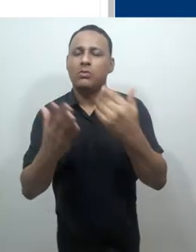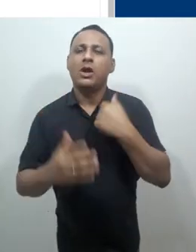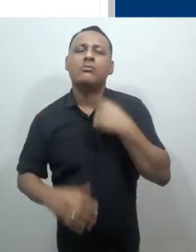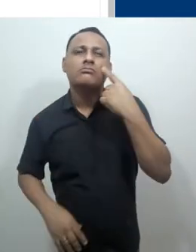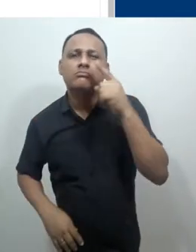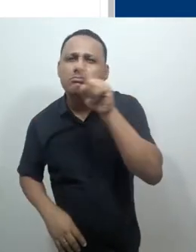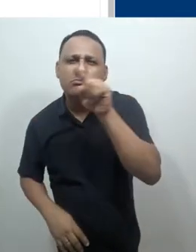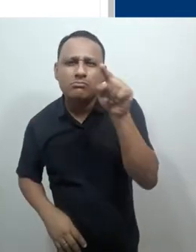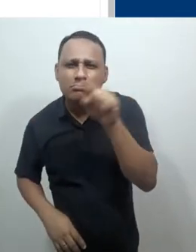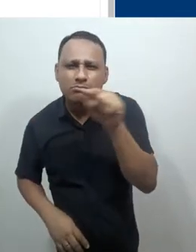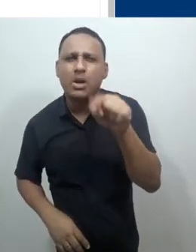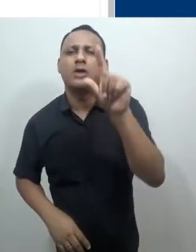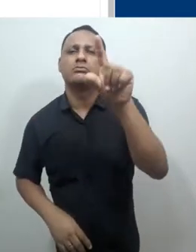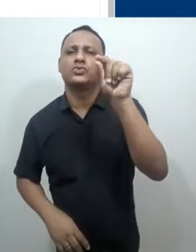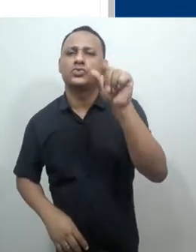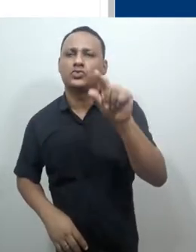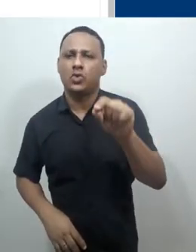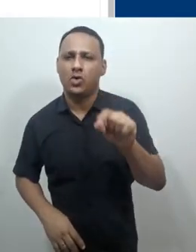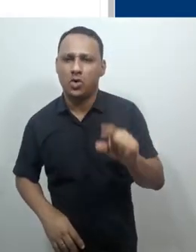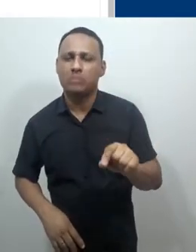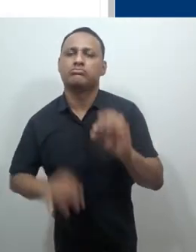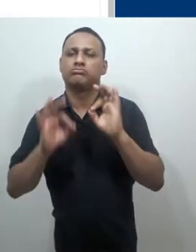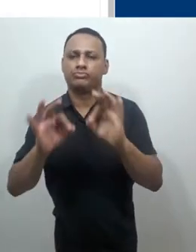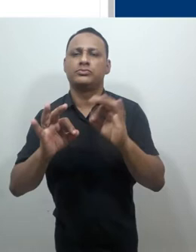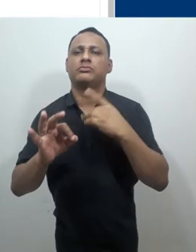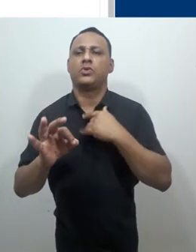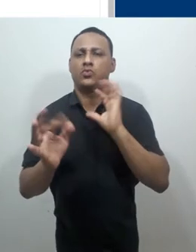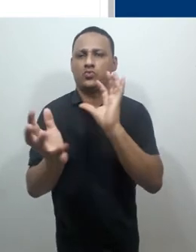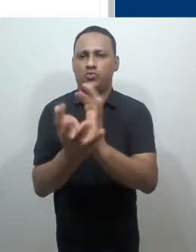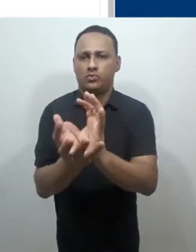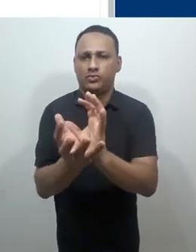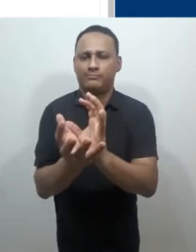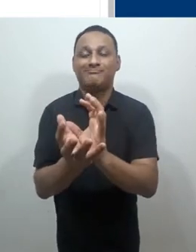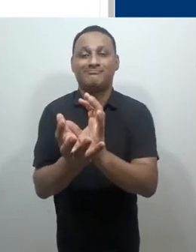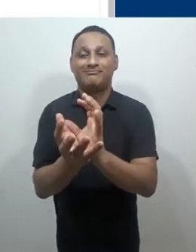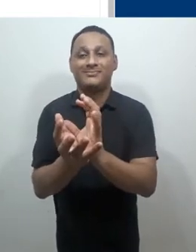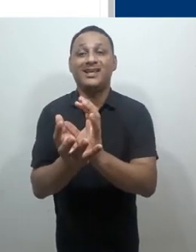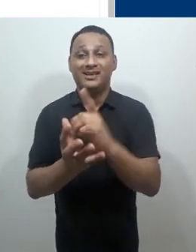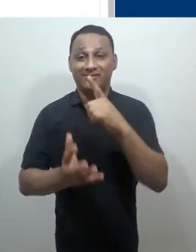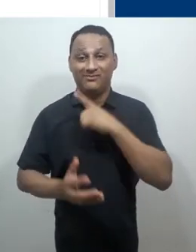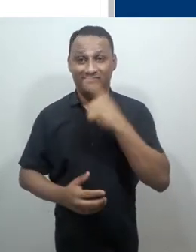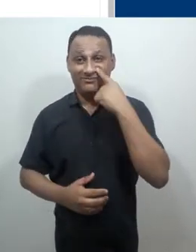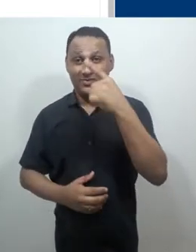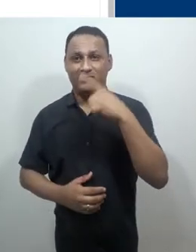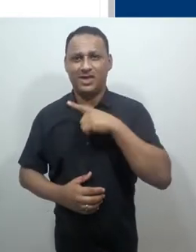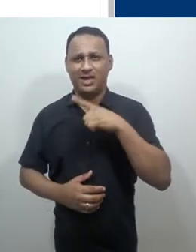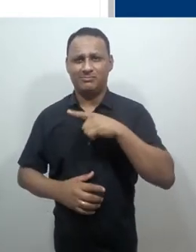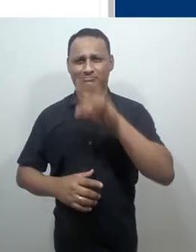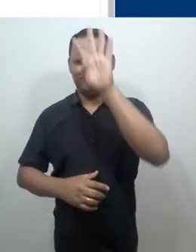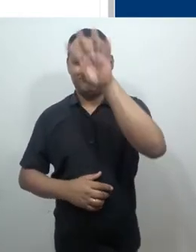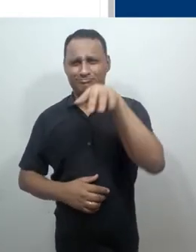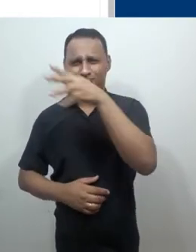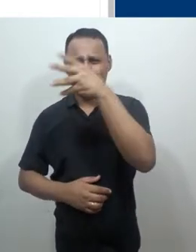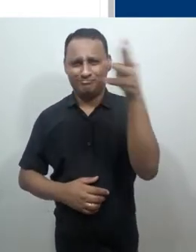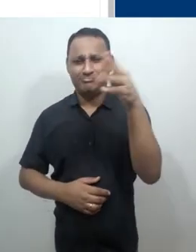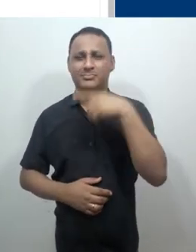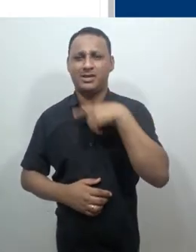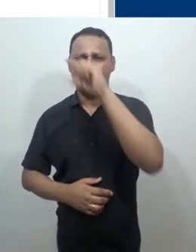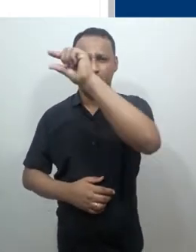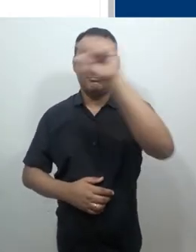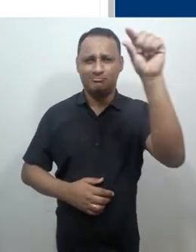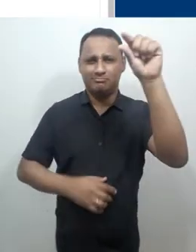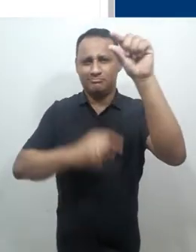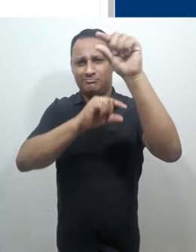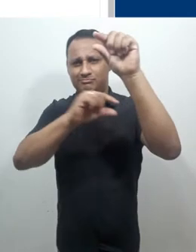e a listagem de tópicos disponíveis. Reparem, nesta tabela eu tenho dois tópicos de discussão